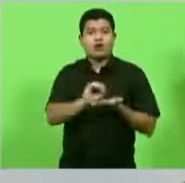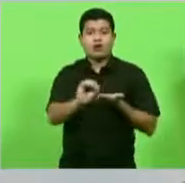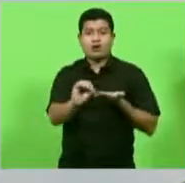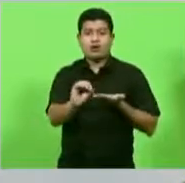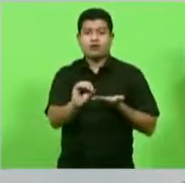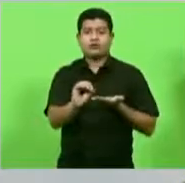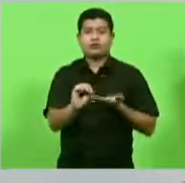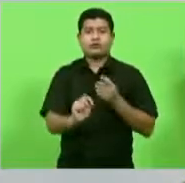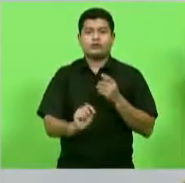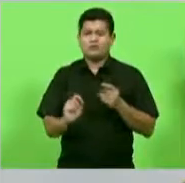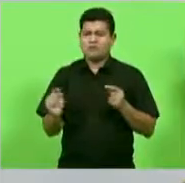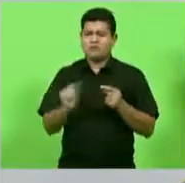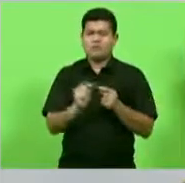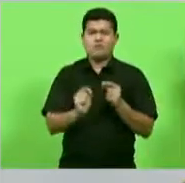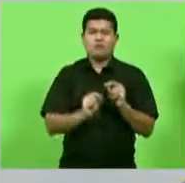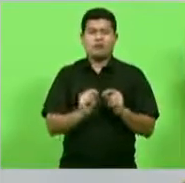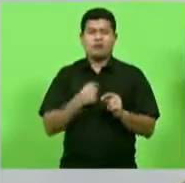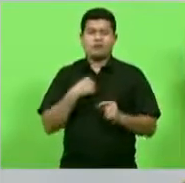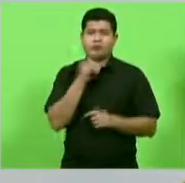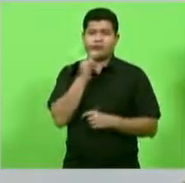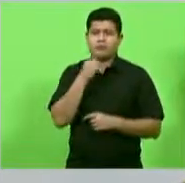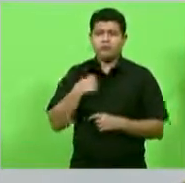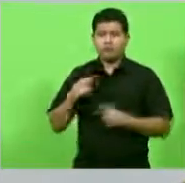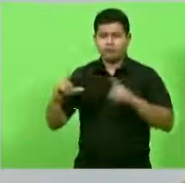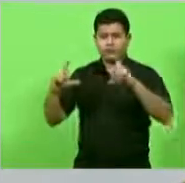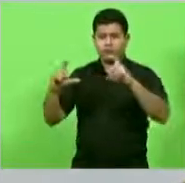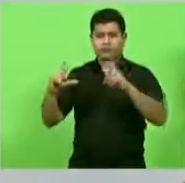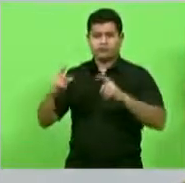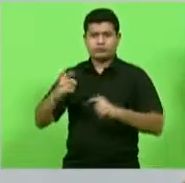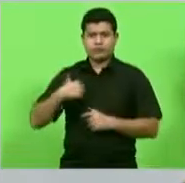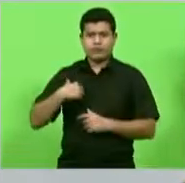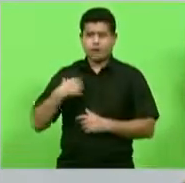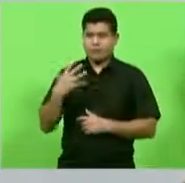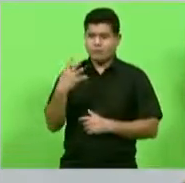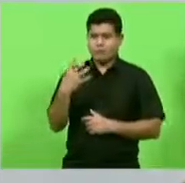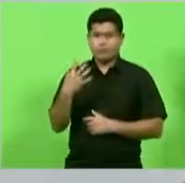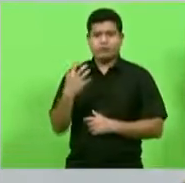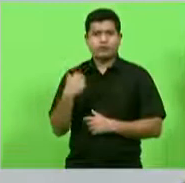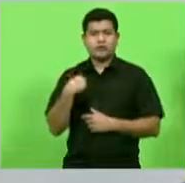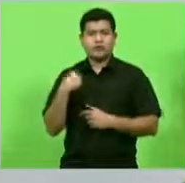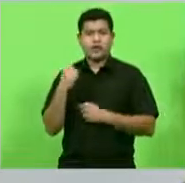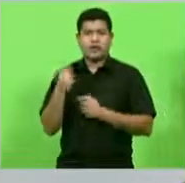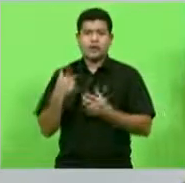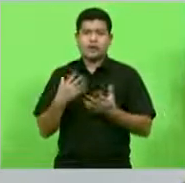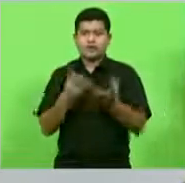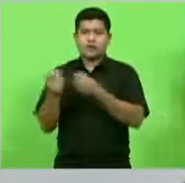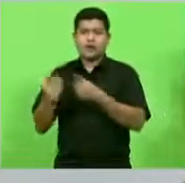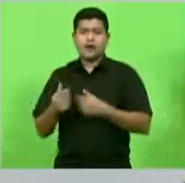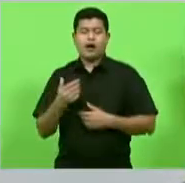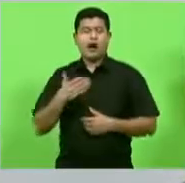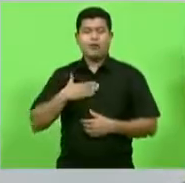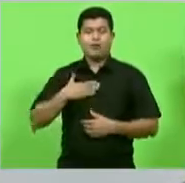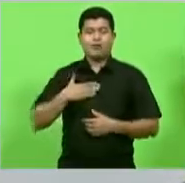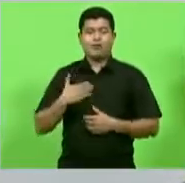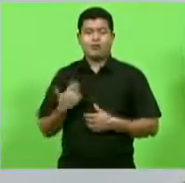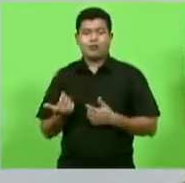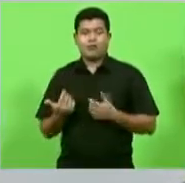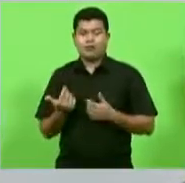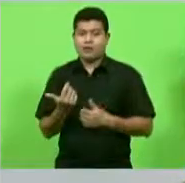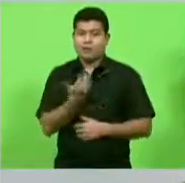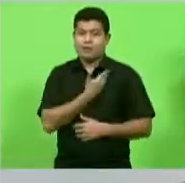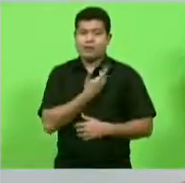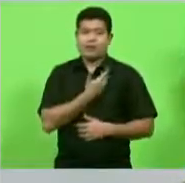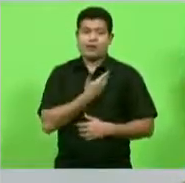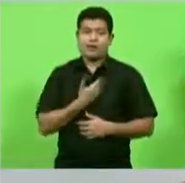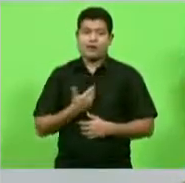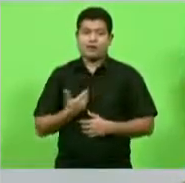posto uma foto ou enfim uma imagem de campanha e os meus amigos vão curtir vão compartilhar vão comentar